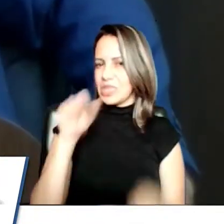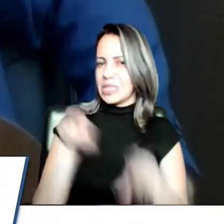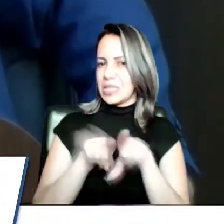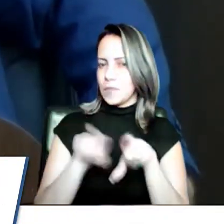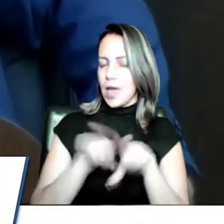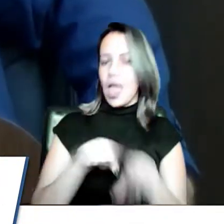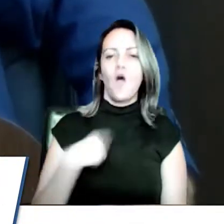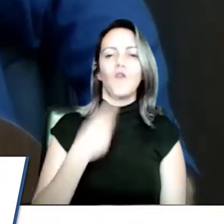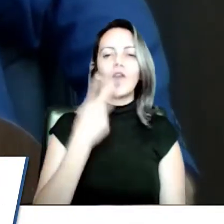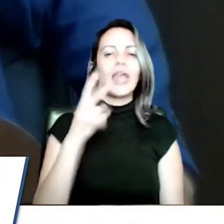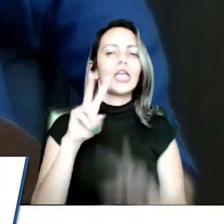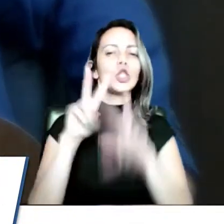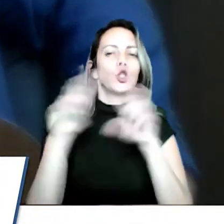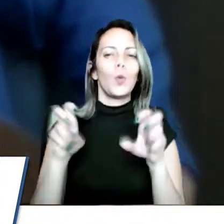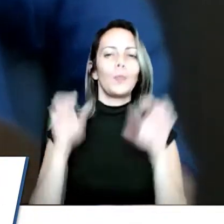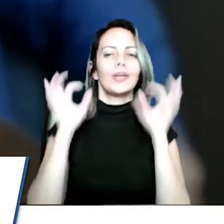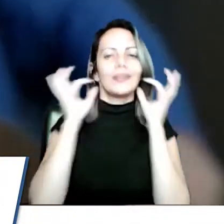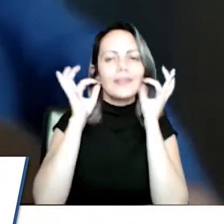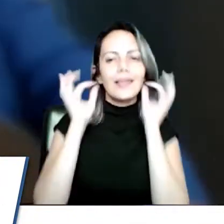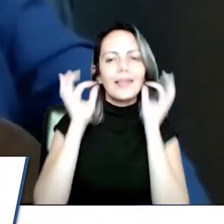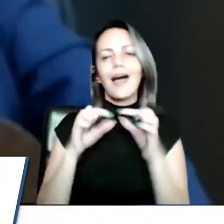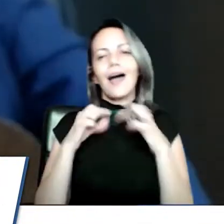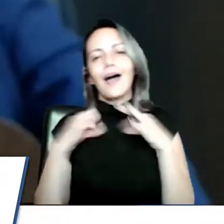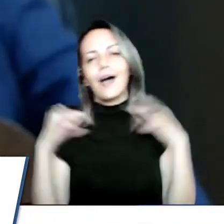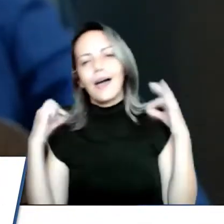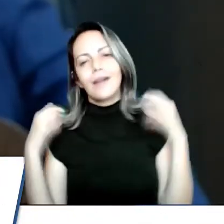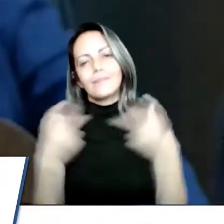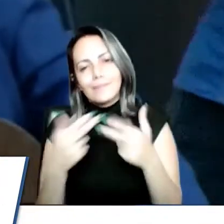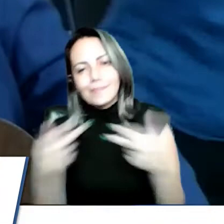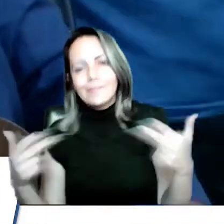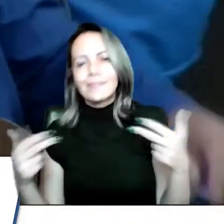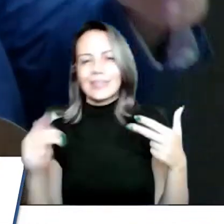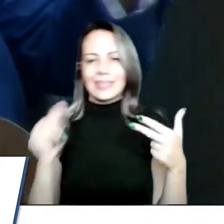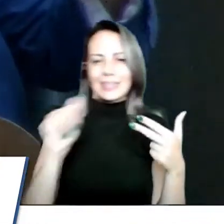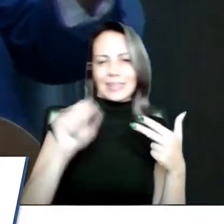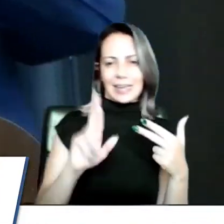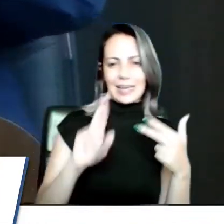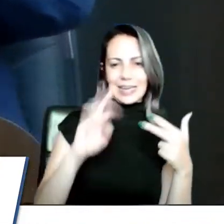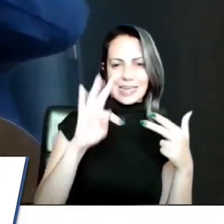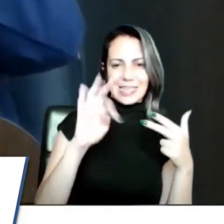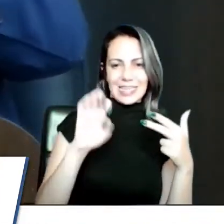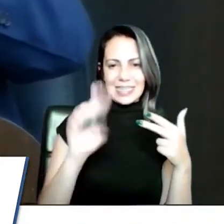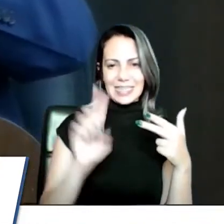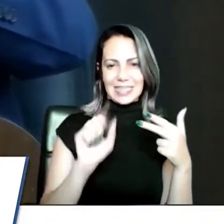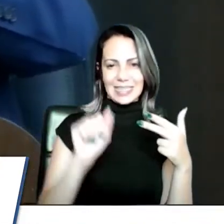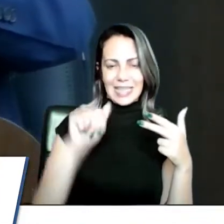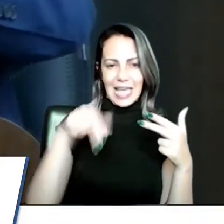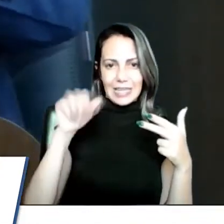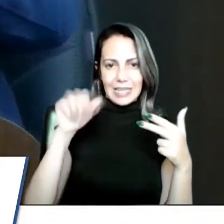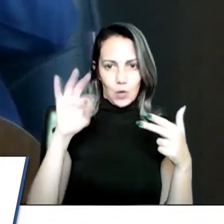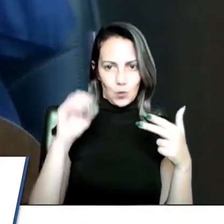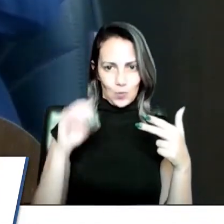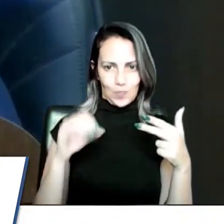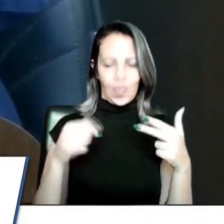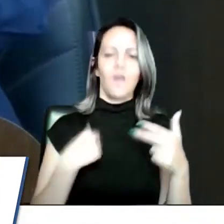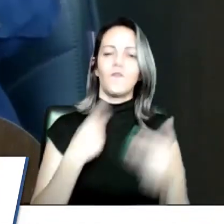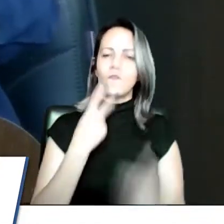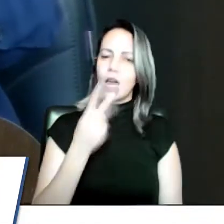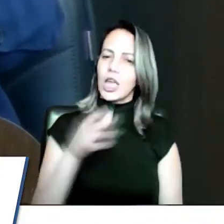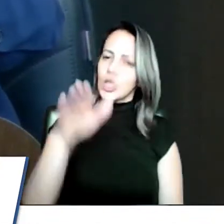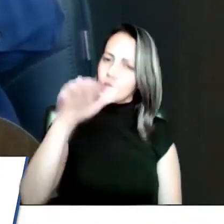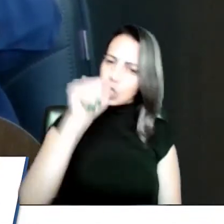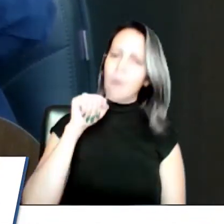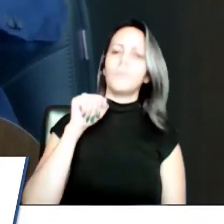que deveria sempre ter usado o bom senso, chama esse pessoal para negociar. Tem pessoas que não